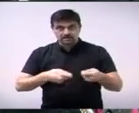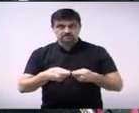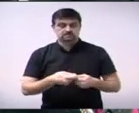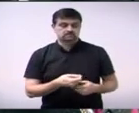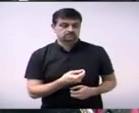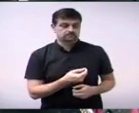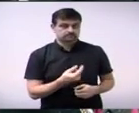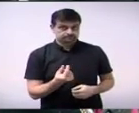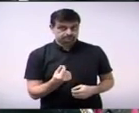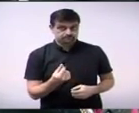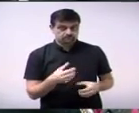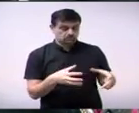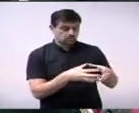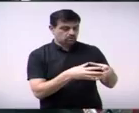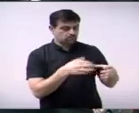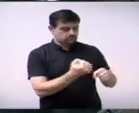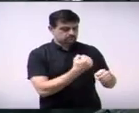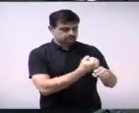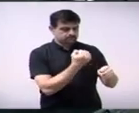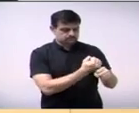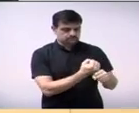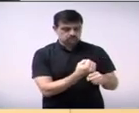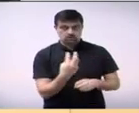67 da Comissão de Obras Favoráveis.